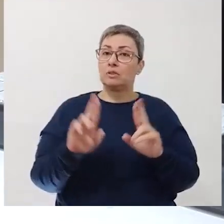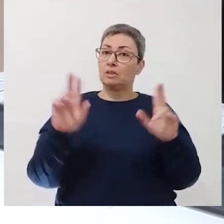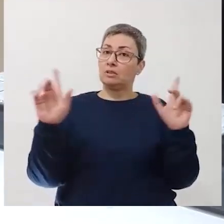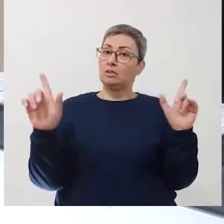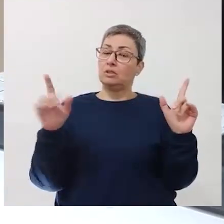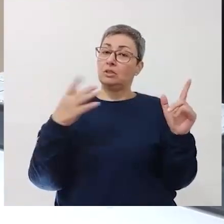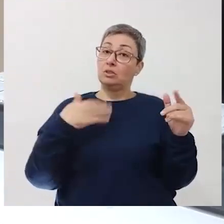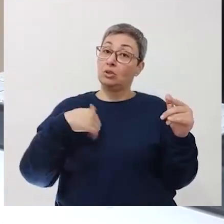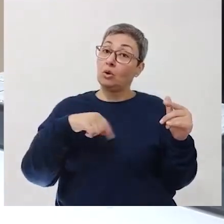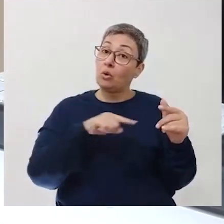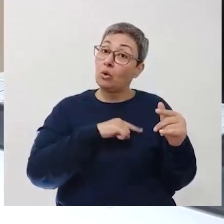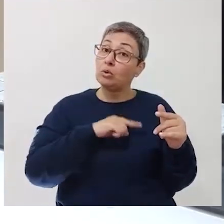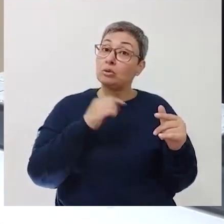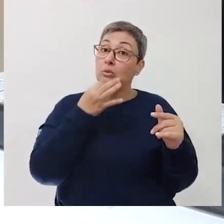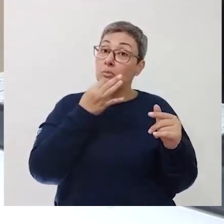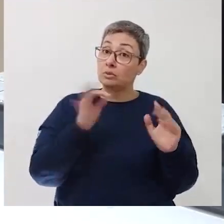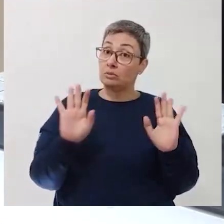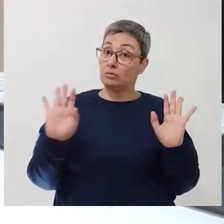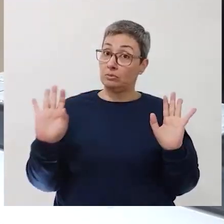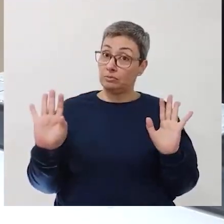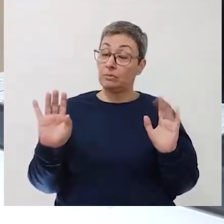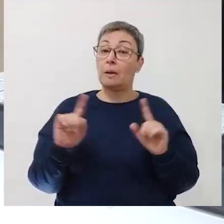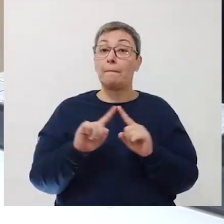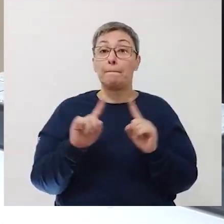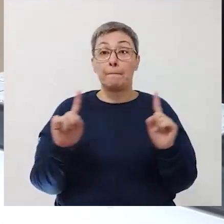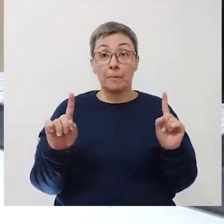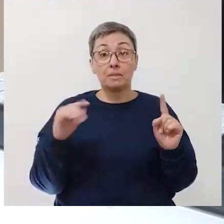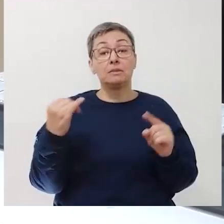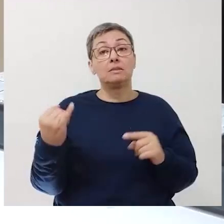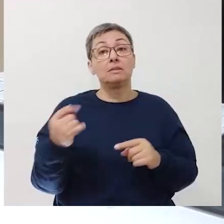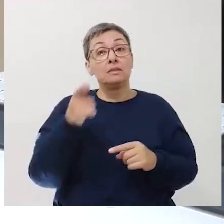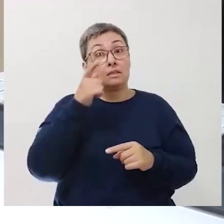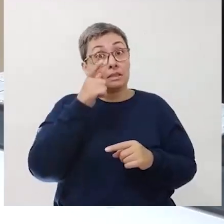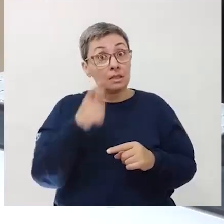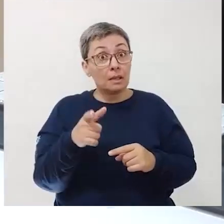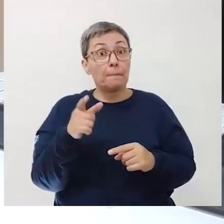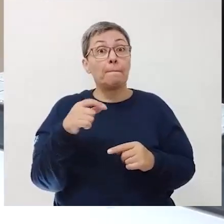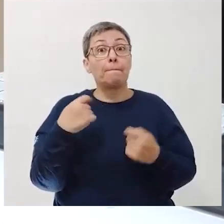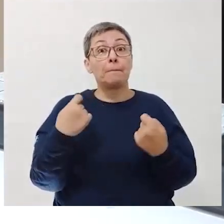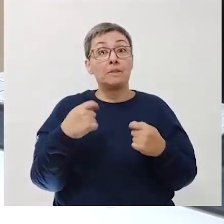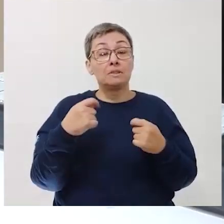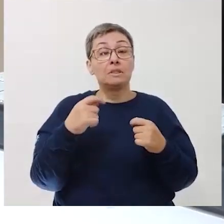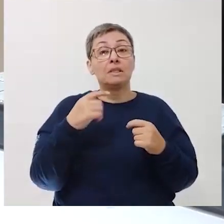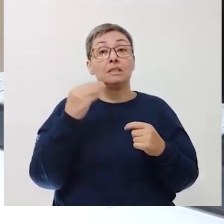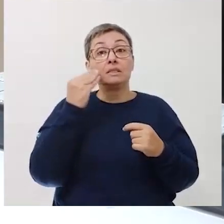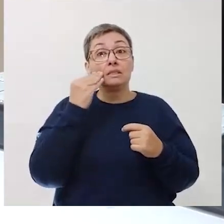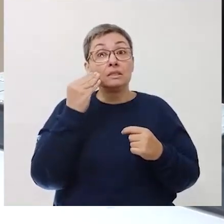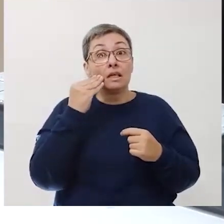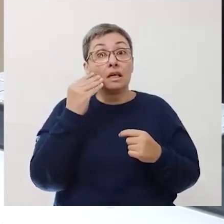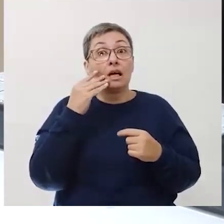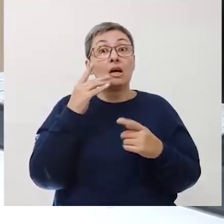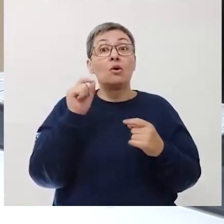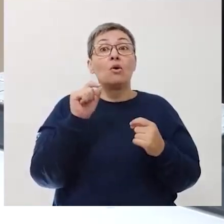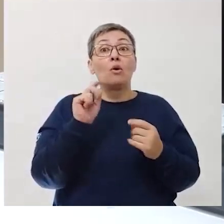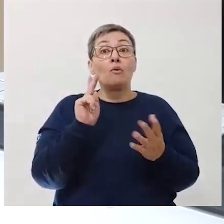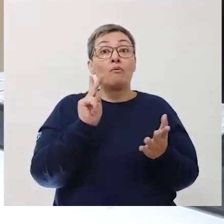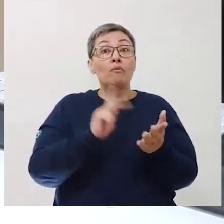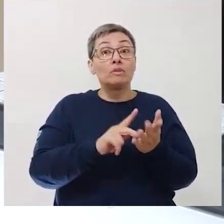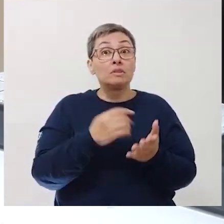seja diferente daquilo que nós achamos. Mas é muito interessante que a gente procure